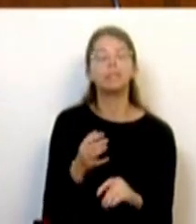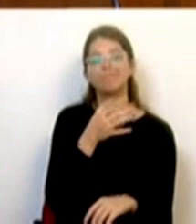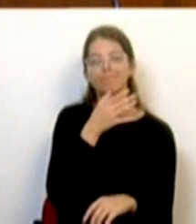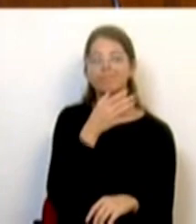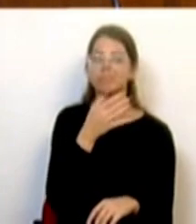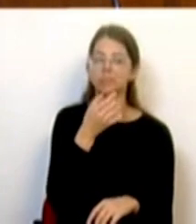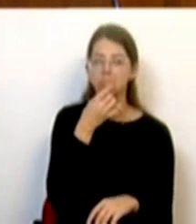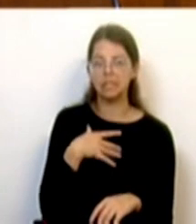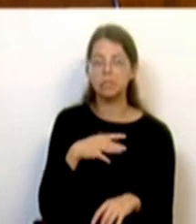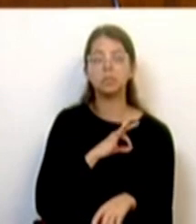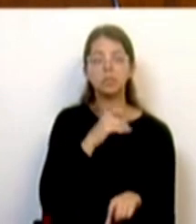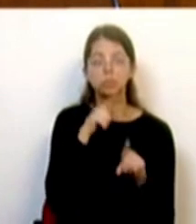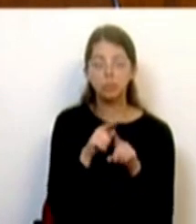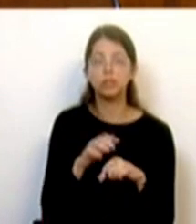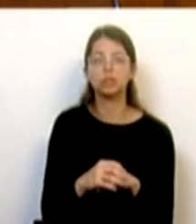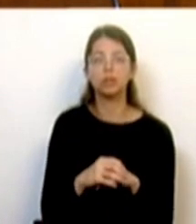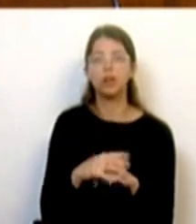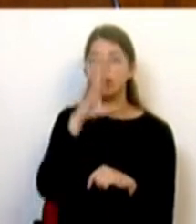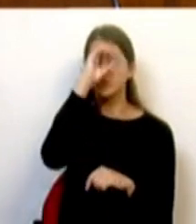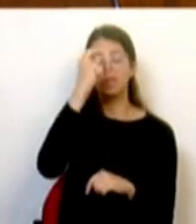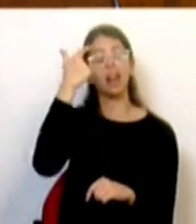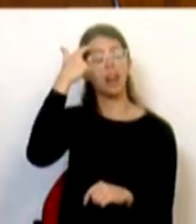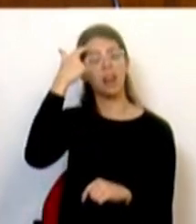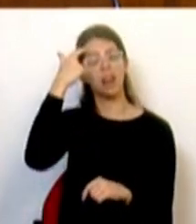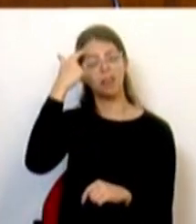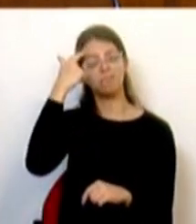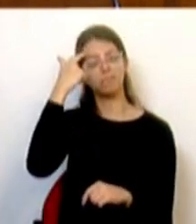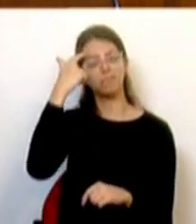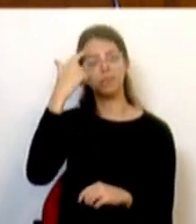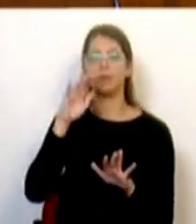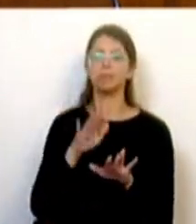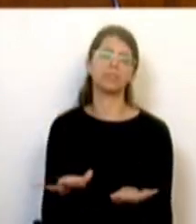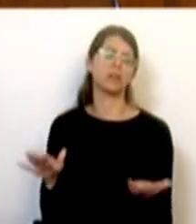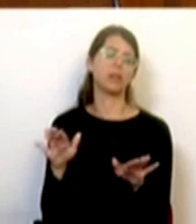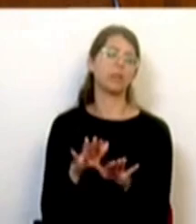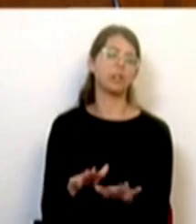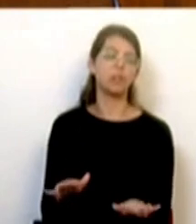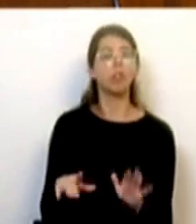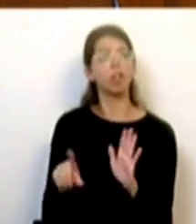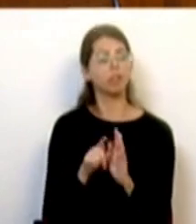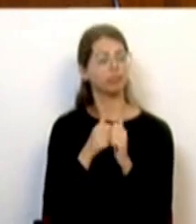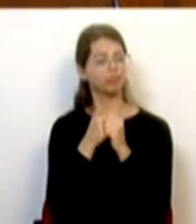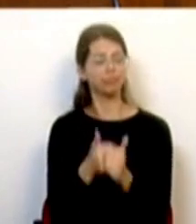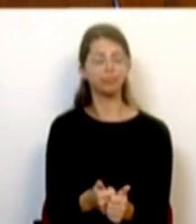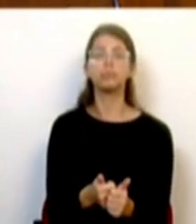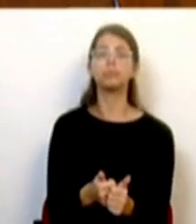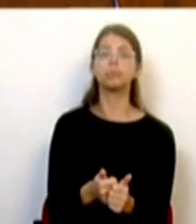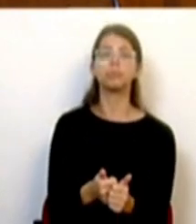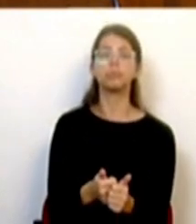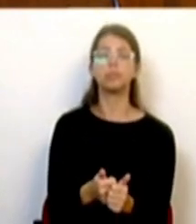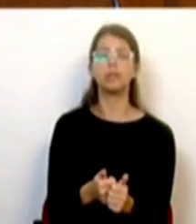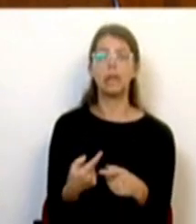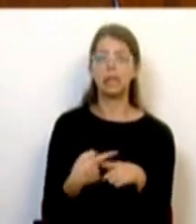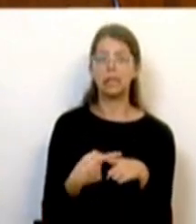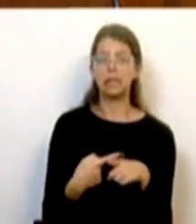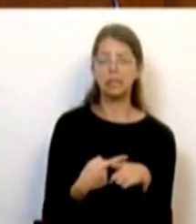diga aos Srs. Deputados, a consciência deste Governo é a consciência tranquila de quem cumpre a lei, de quem protege os